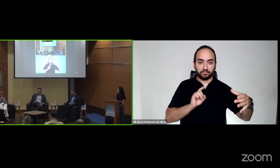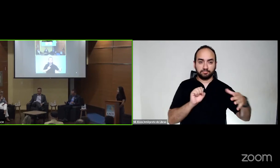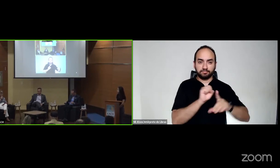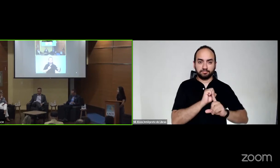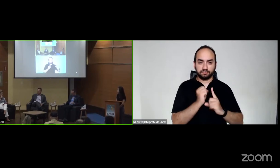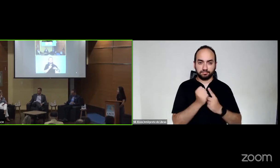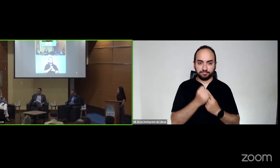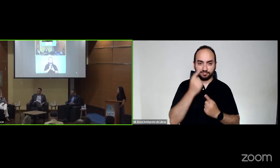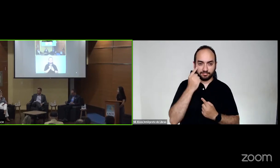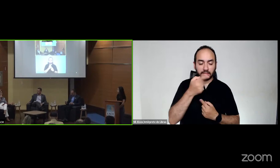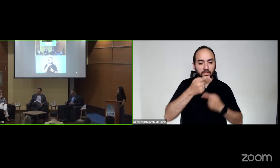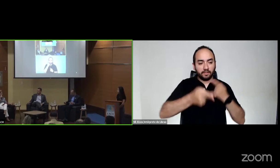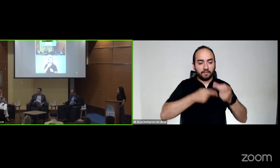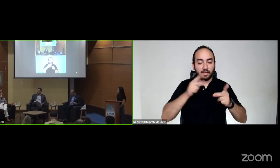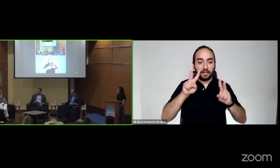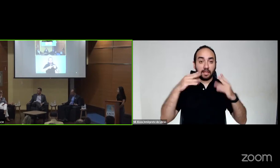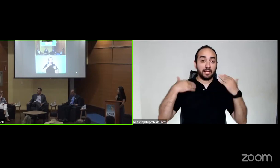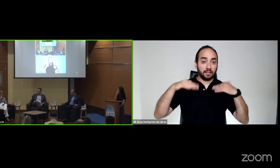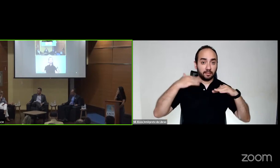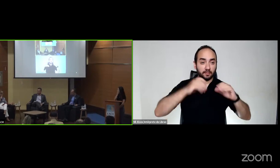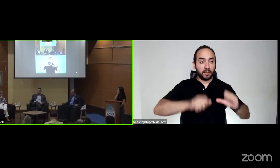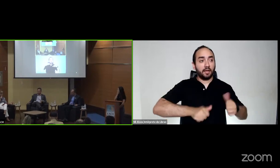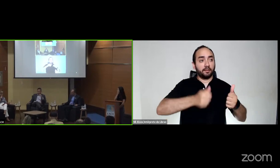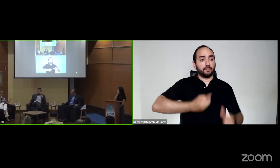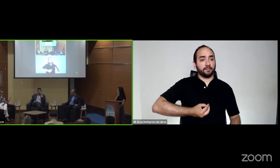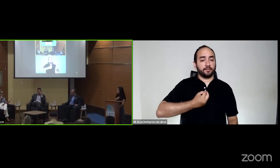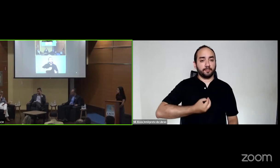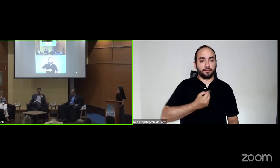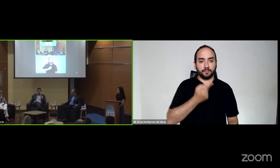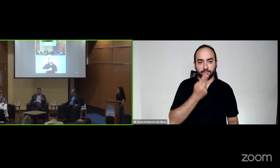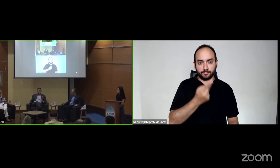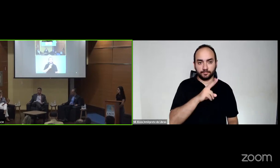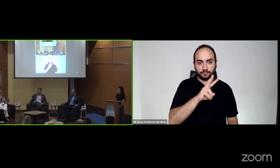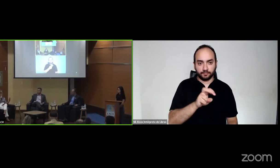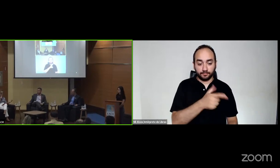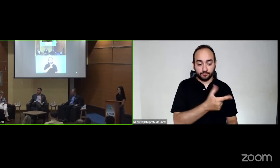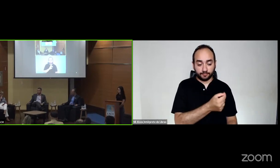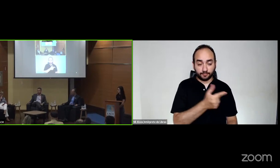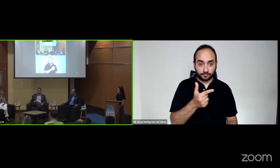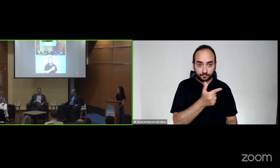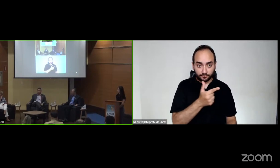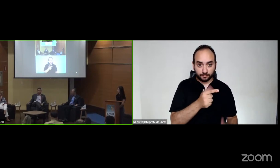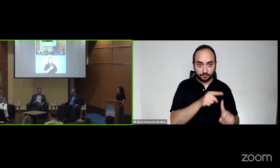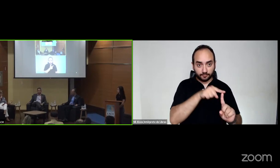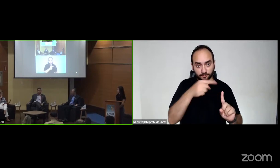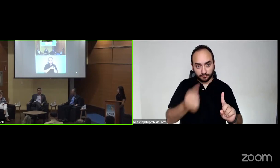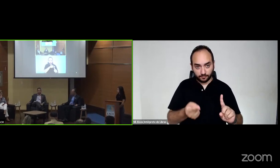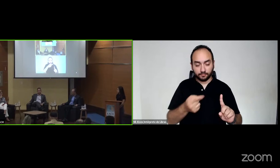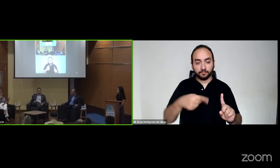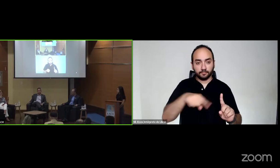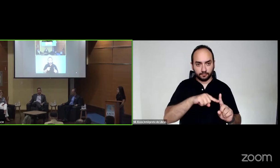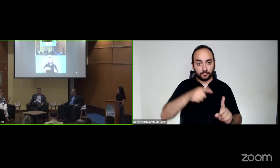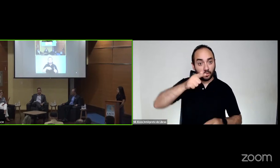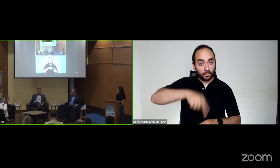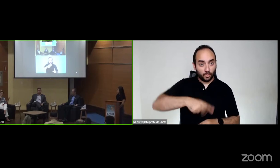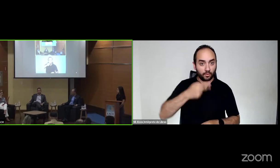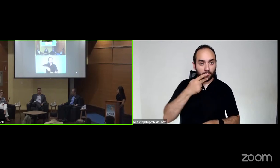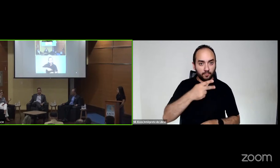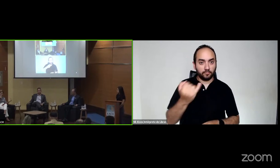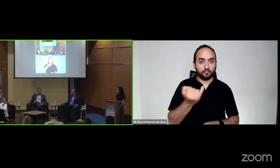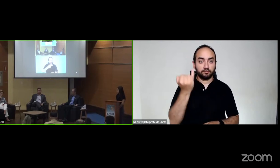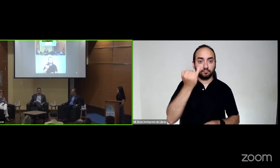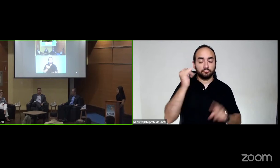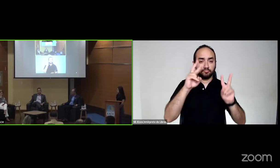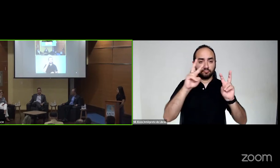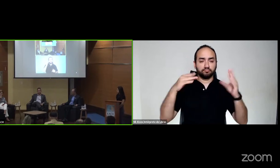nós falamos de lazer por uma vida melhor. Em 2022, no ano seguinte, reforçando essa importância